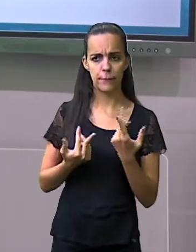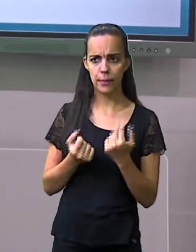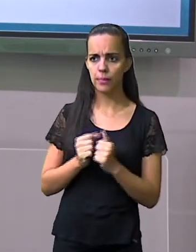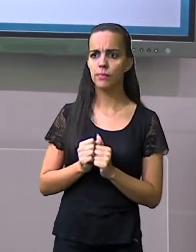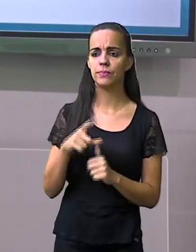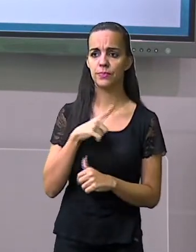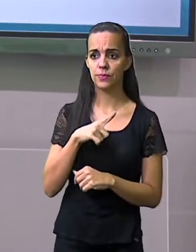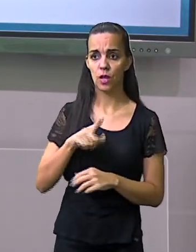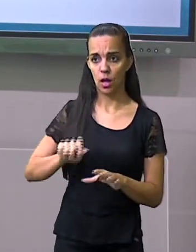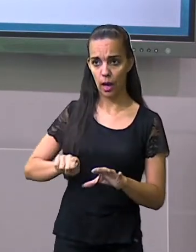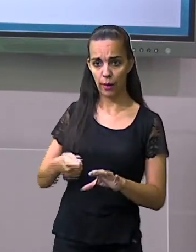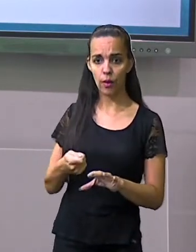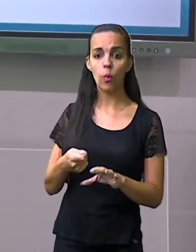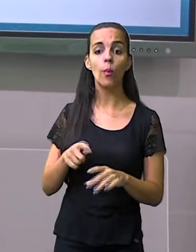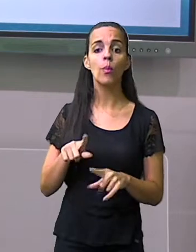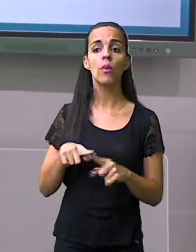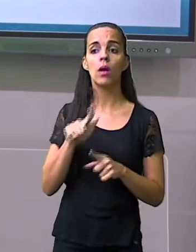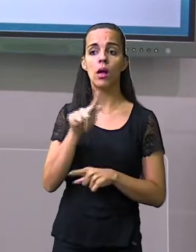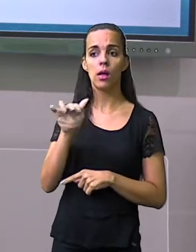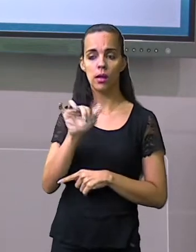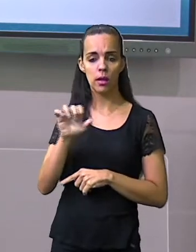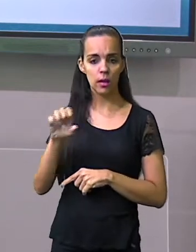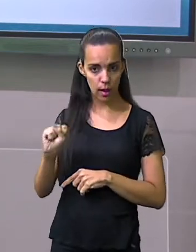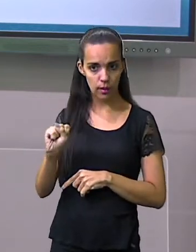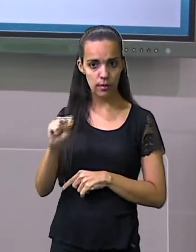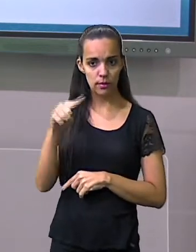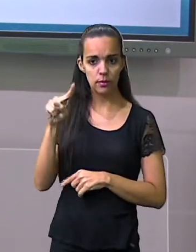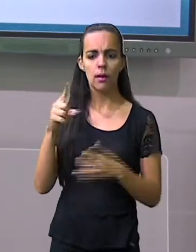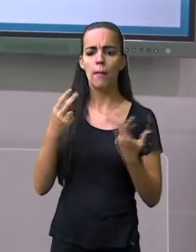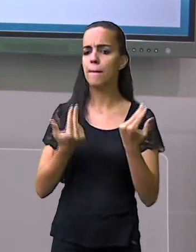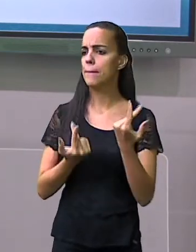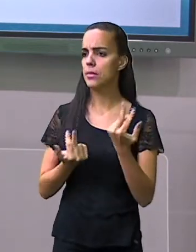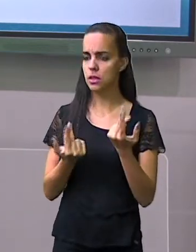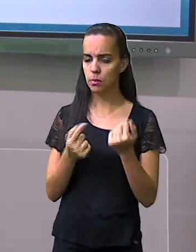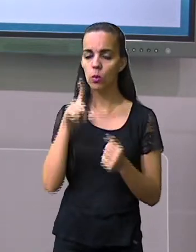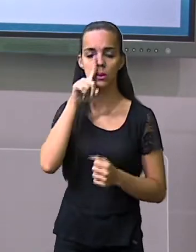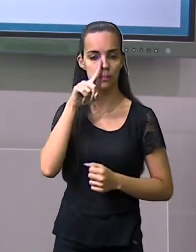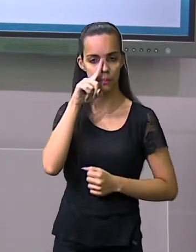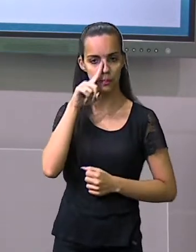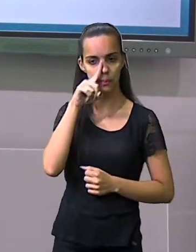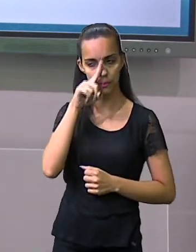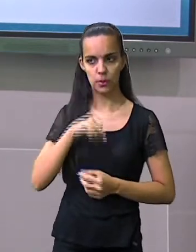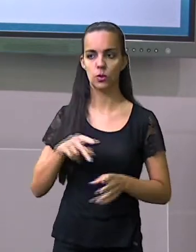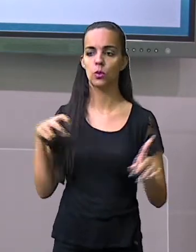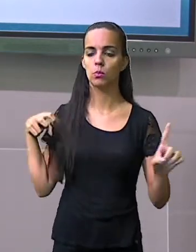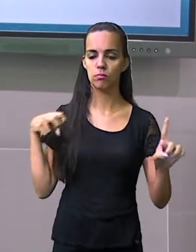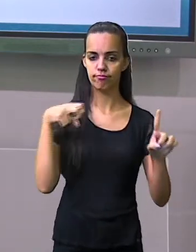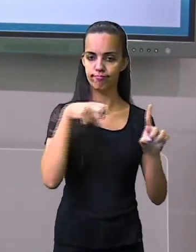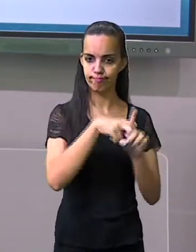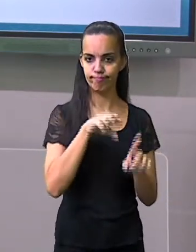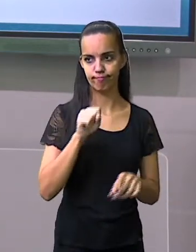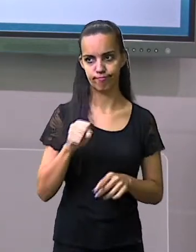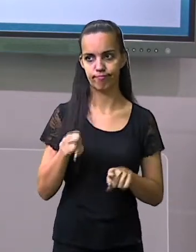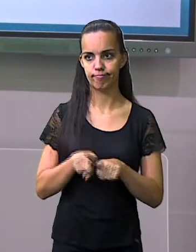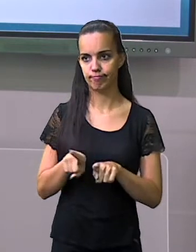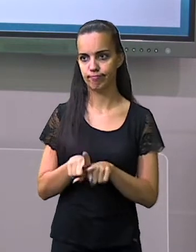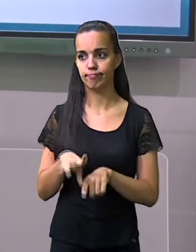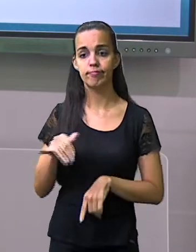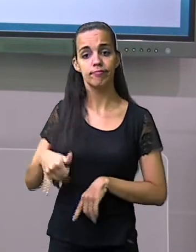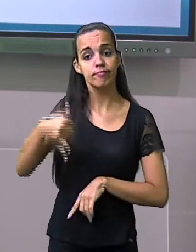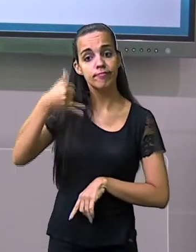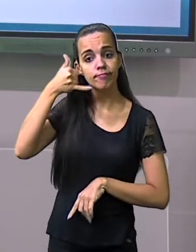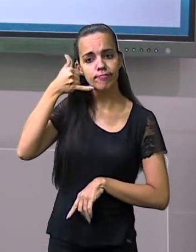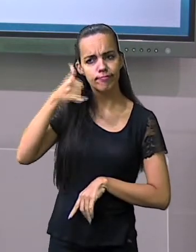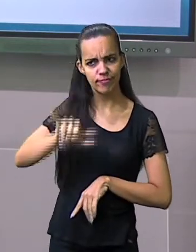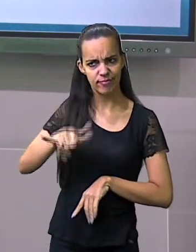fogo estiver aceso, pode ocasionar um acidente. Então, nós também vamos classificá-lo. E o telefone,